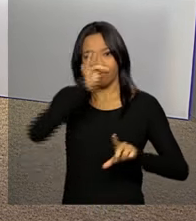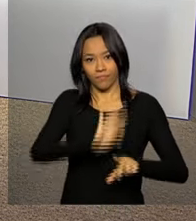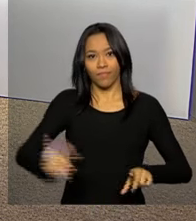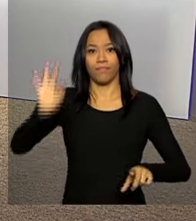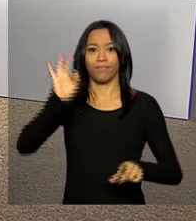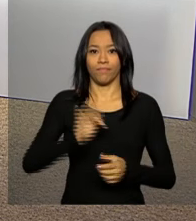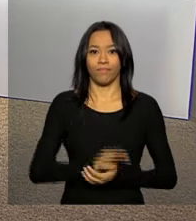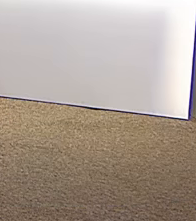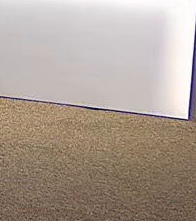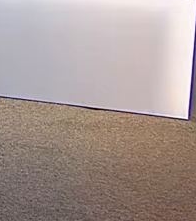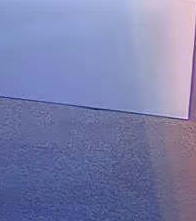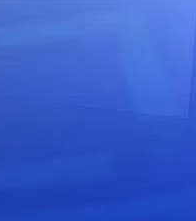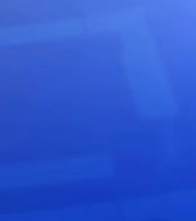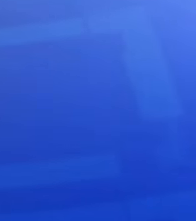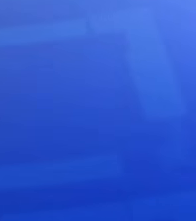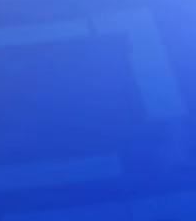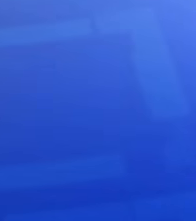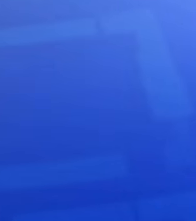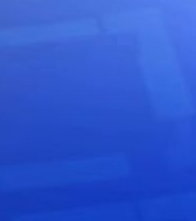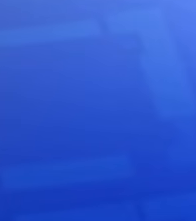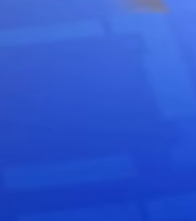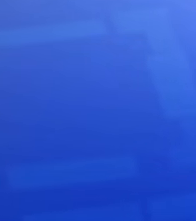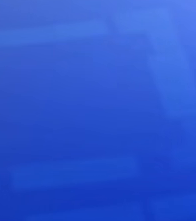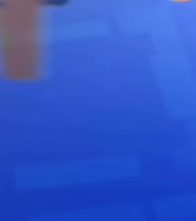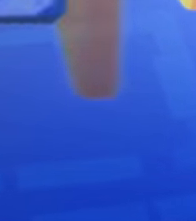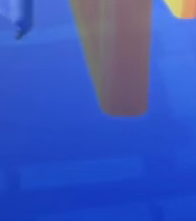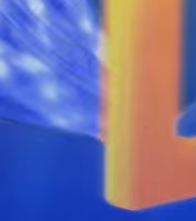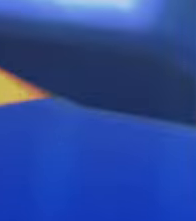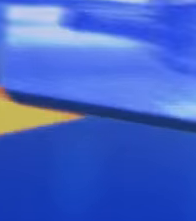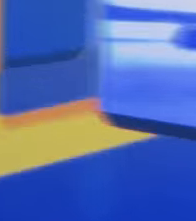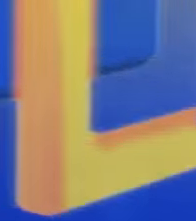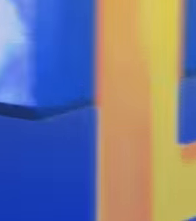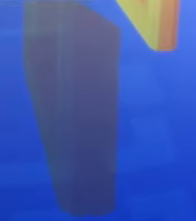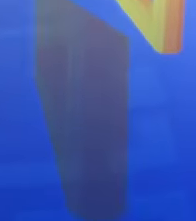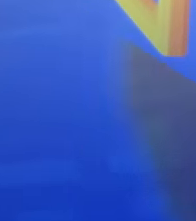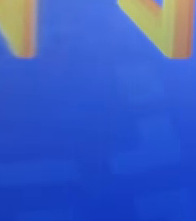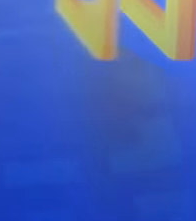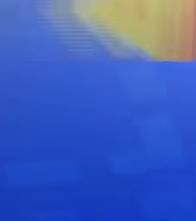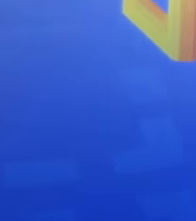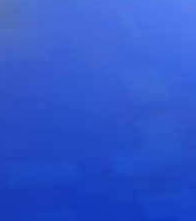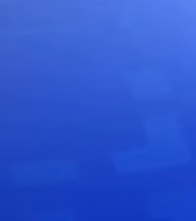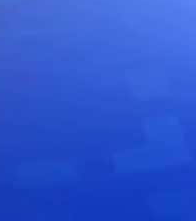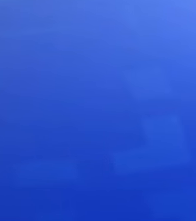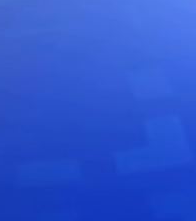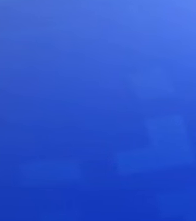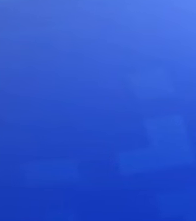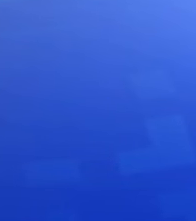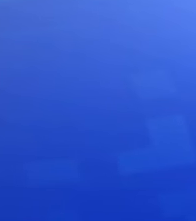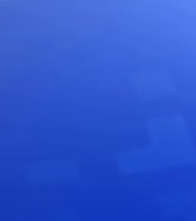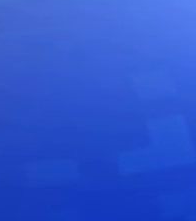Governo Federal. Música Música Música Música Música